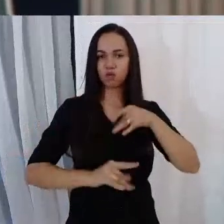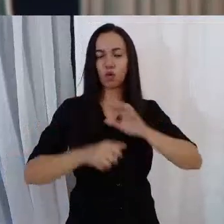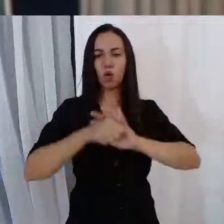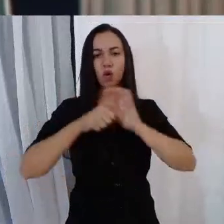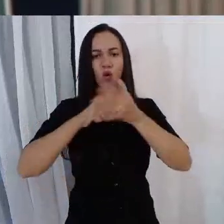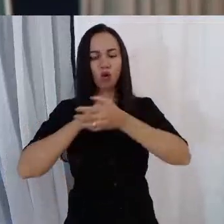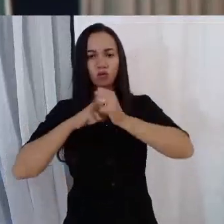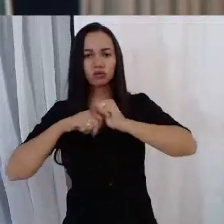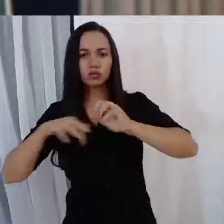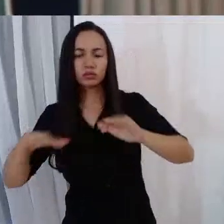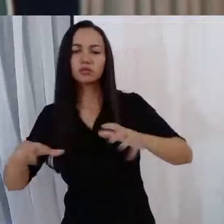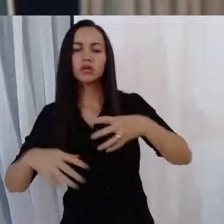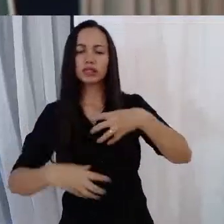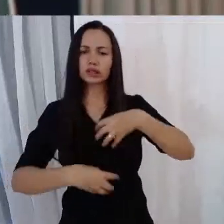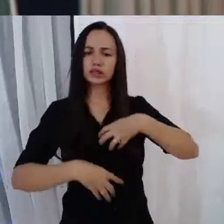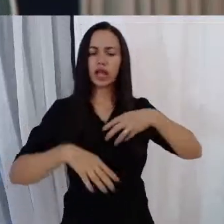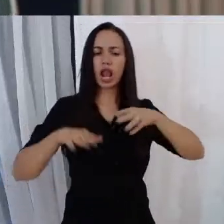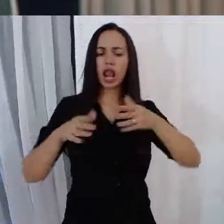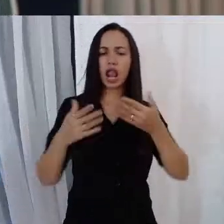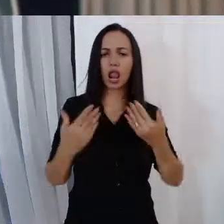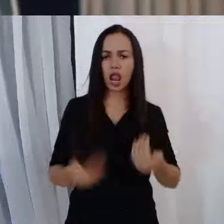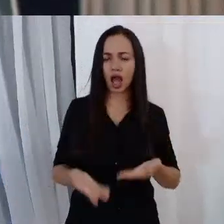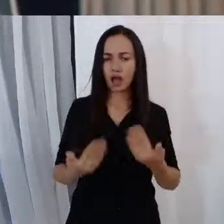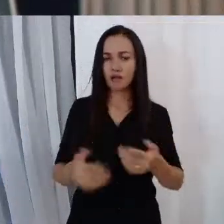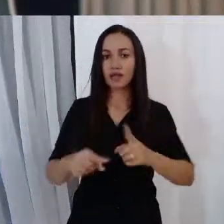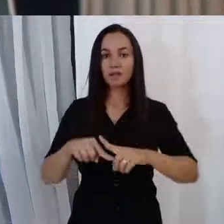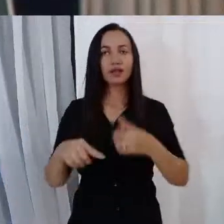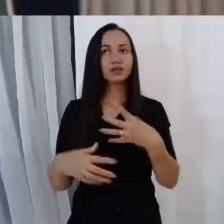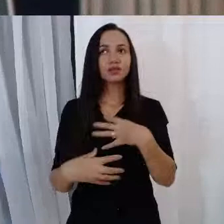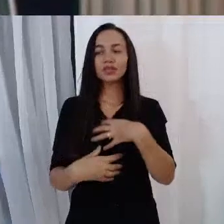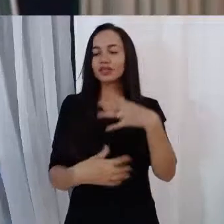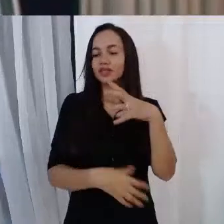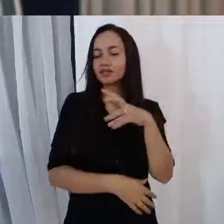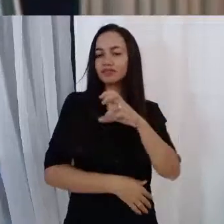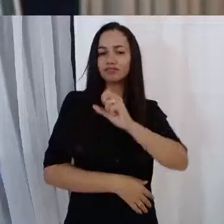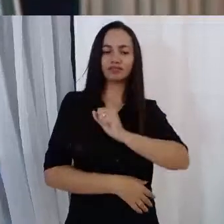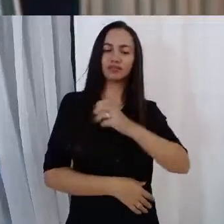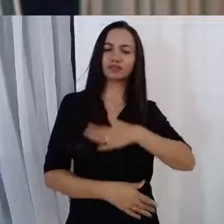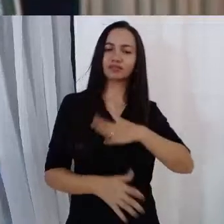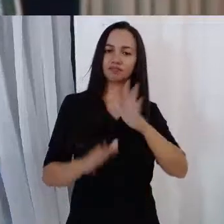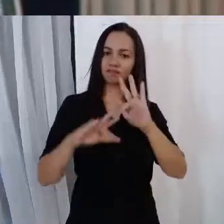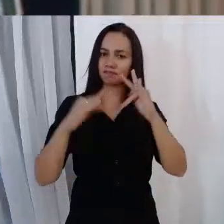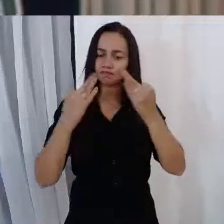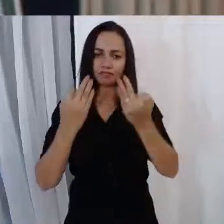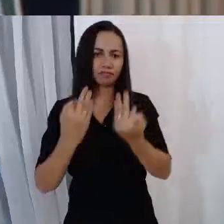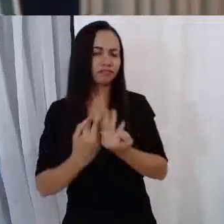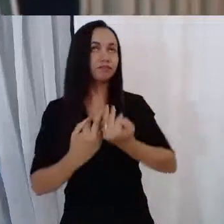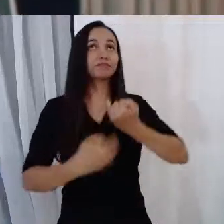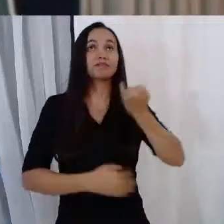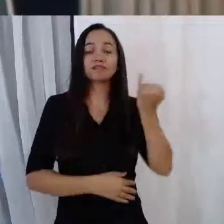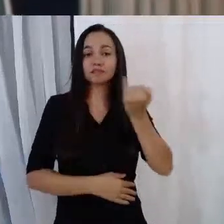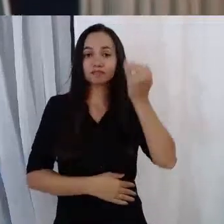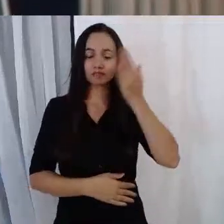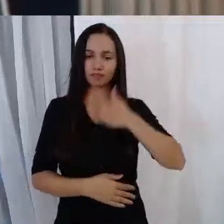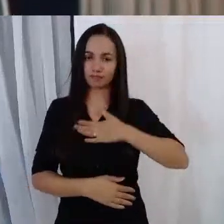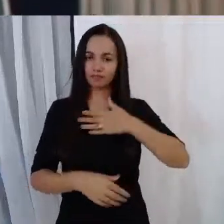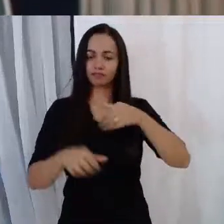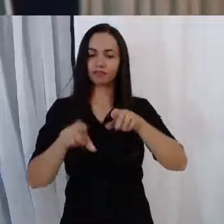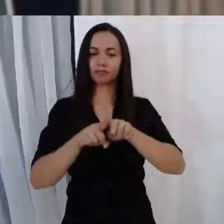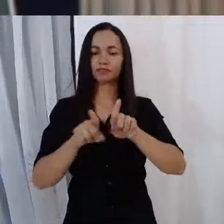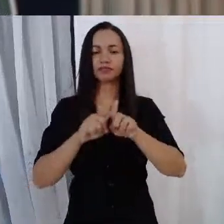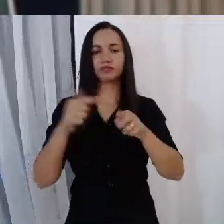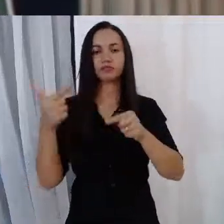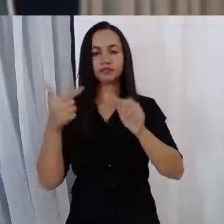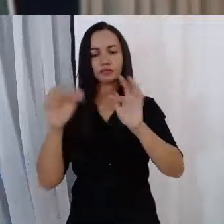Mesmo com sintomas leves, eu me senti acolhida e amada. Pela minha família, que são tudo para mim, e também pela minha segunda